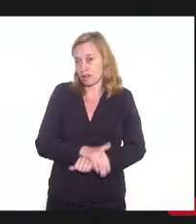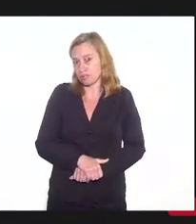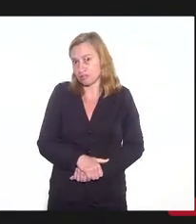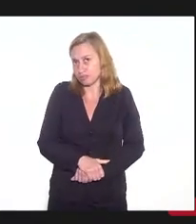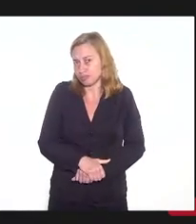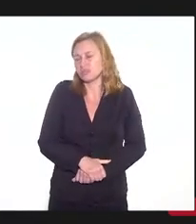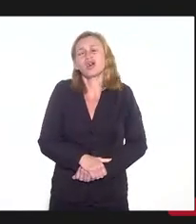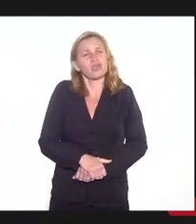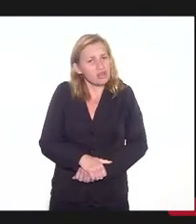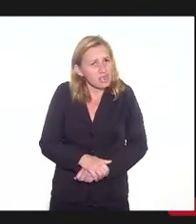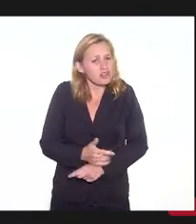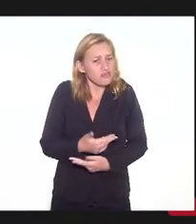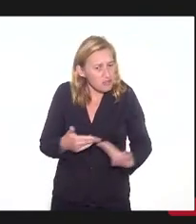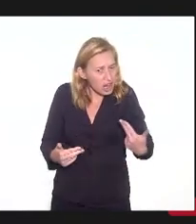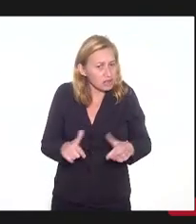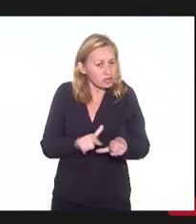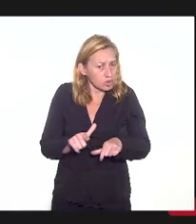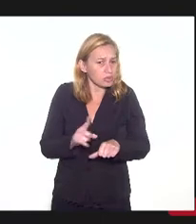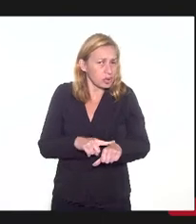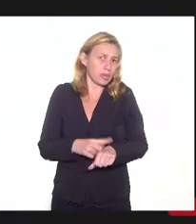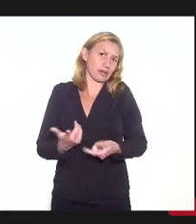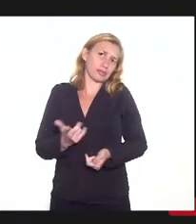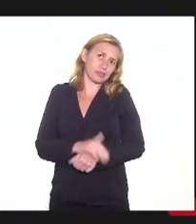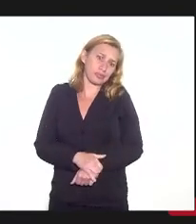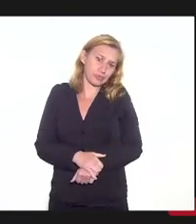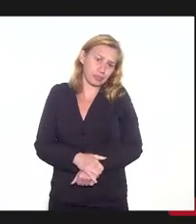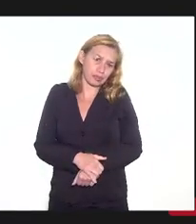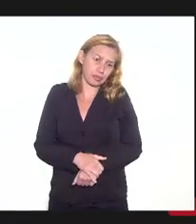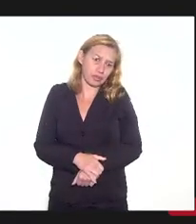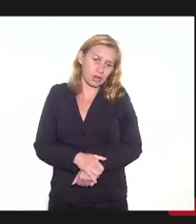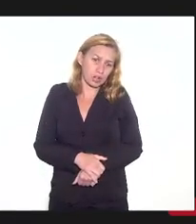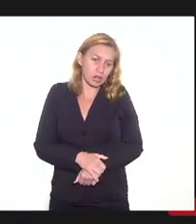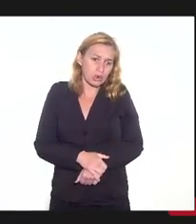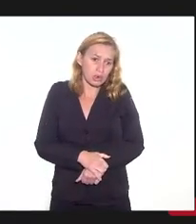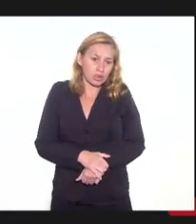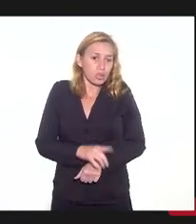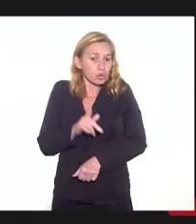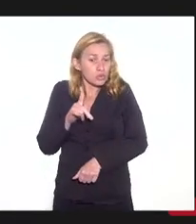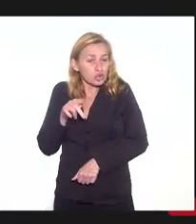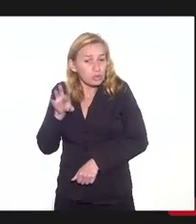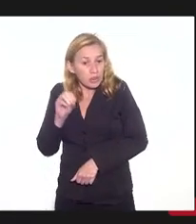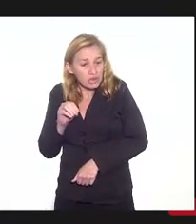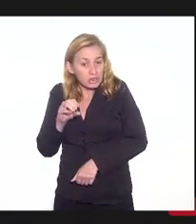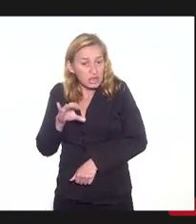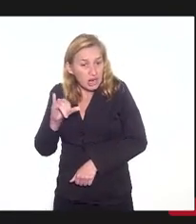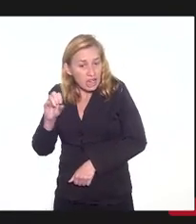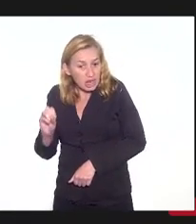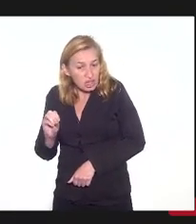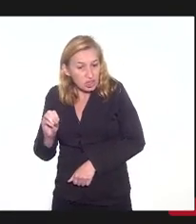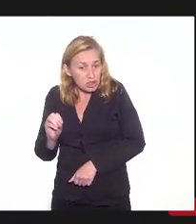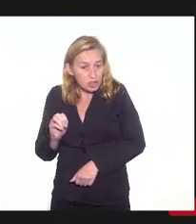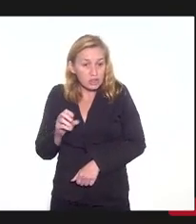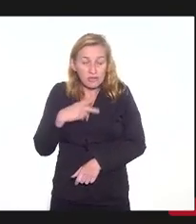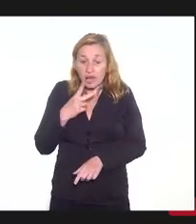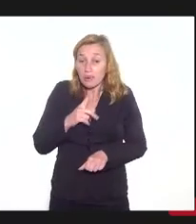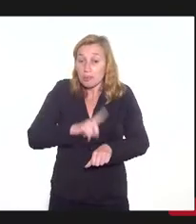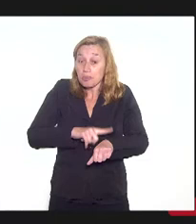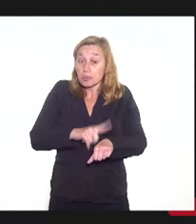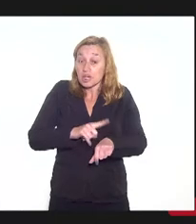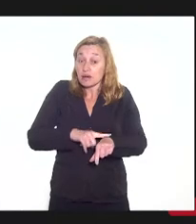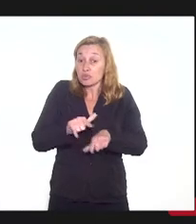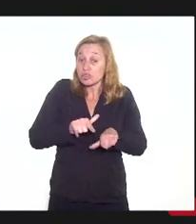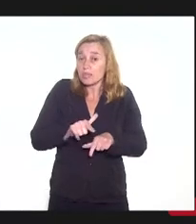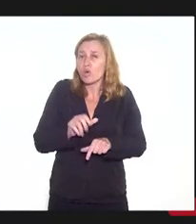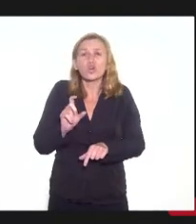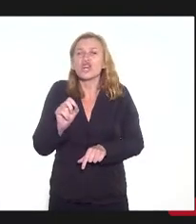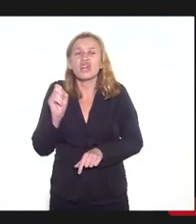constam em muitos planos de carros, os planos de carros, como nós sabemos aqui, são planos de carreira. O é uma